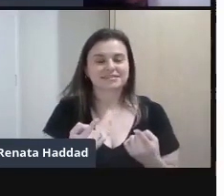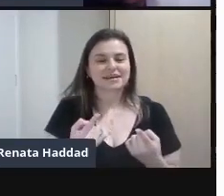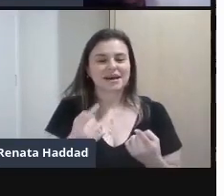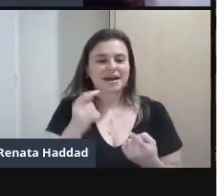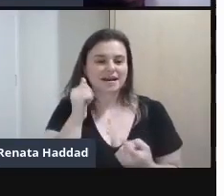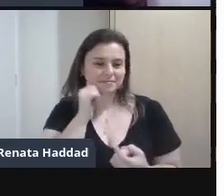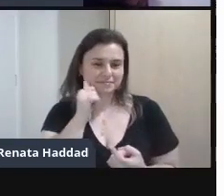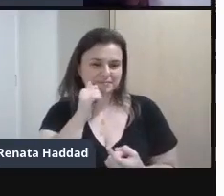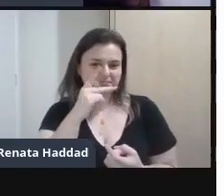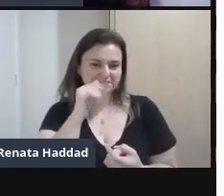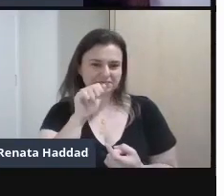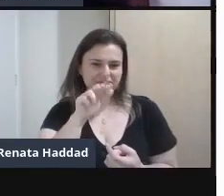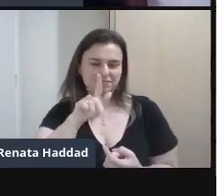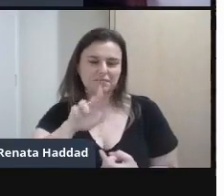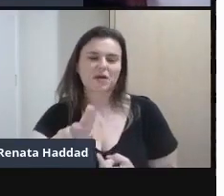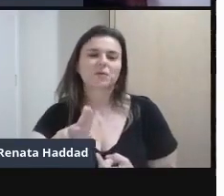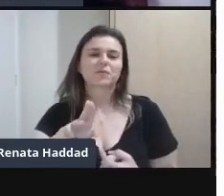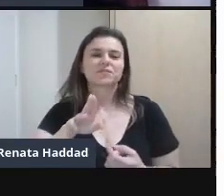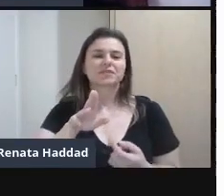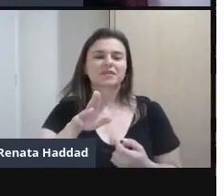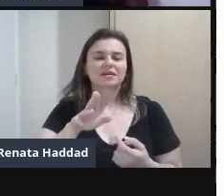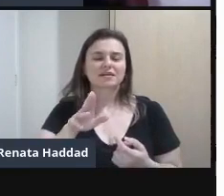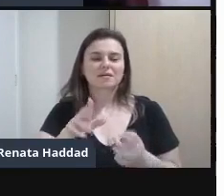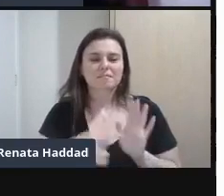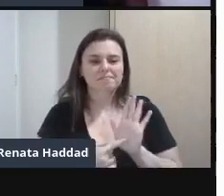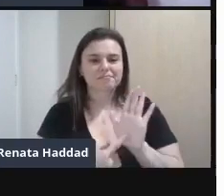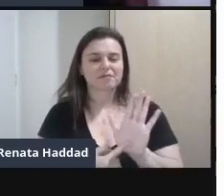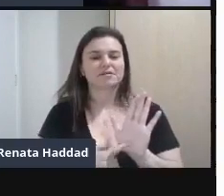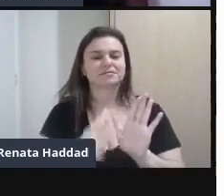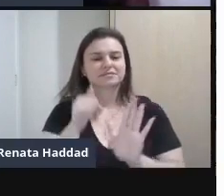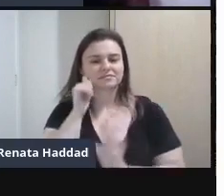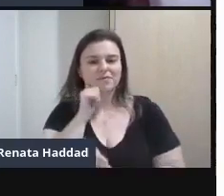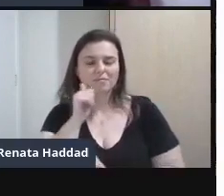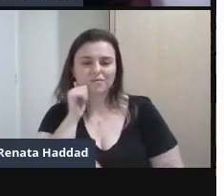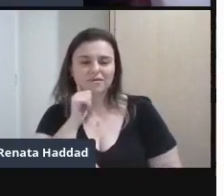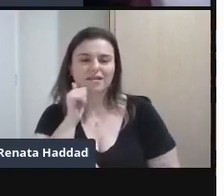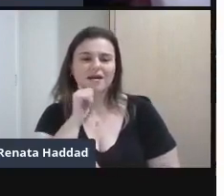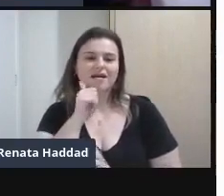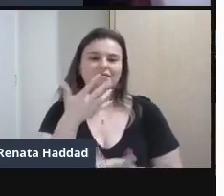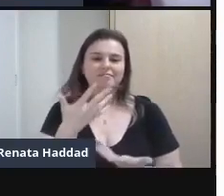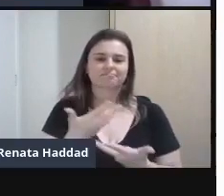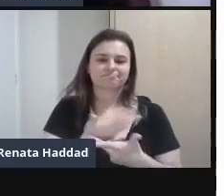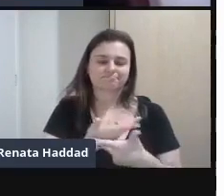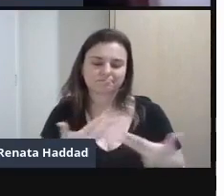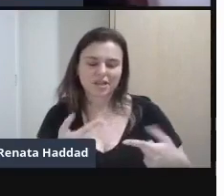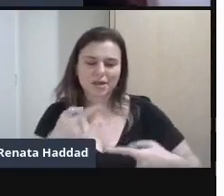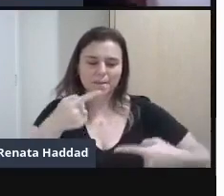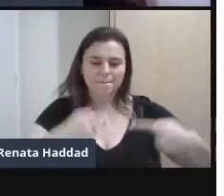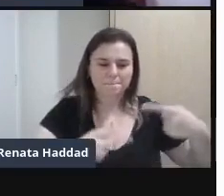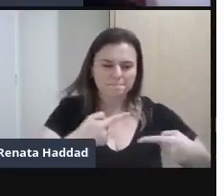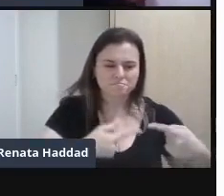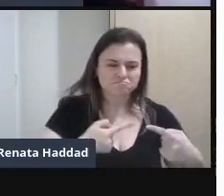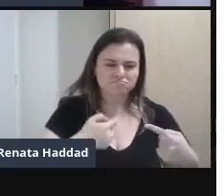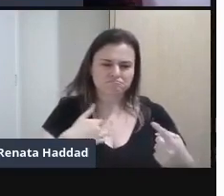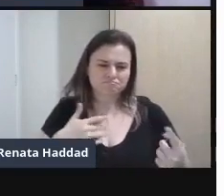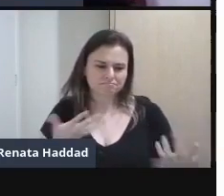legado De uma mulher Realmente Enfrentando as questões Políticas De uma época Não